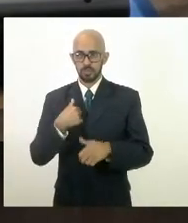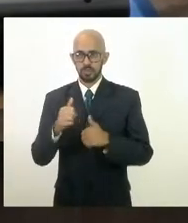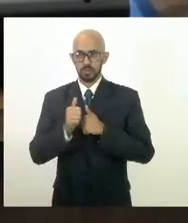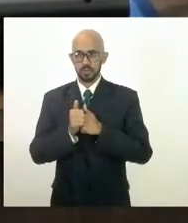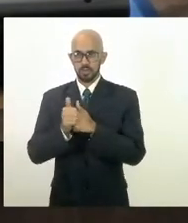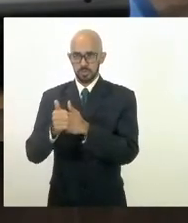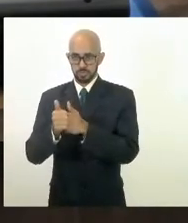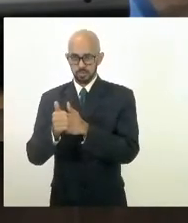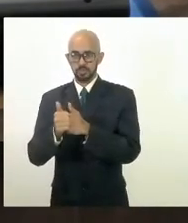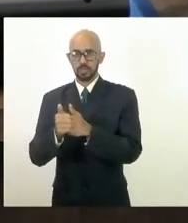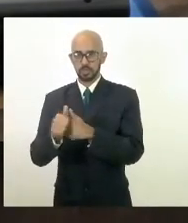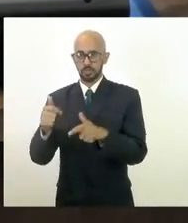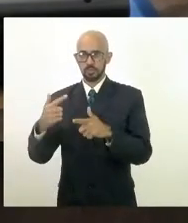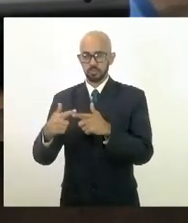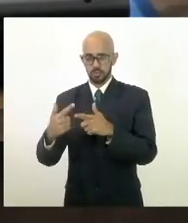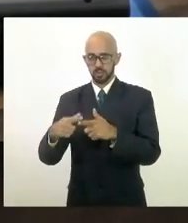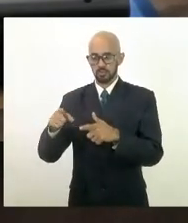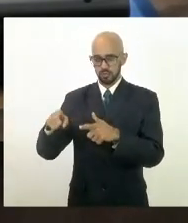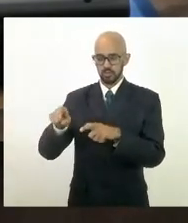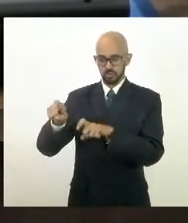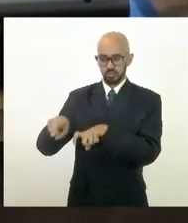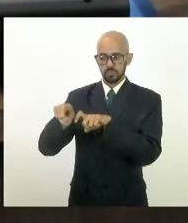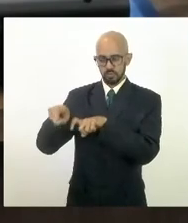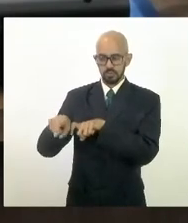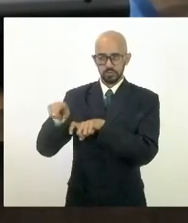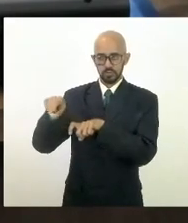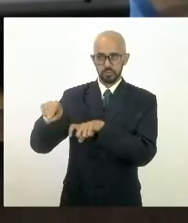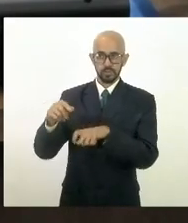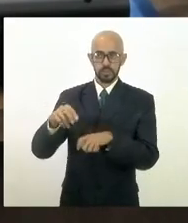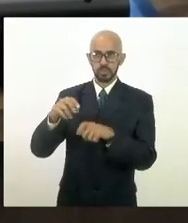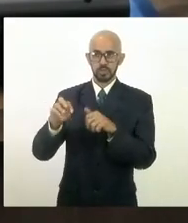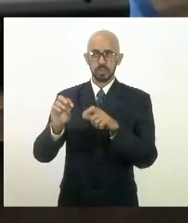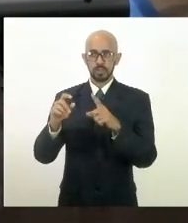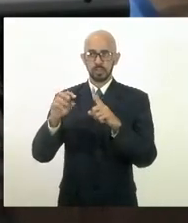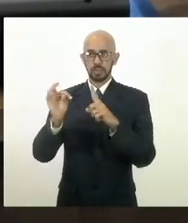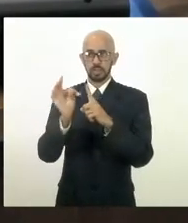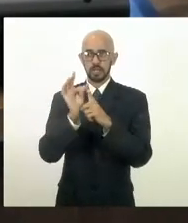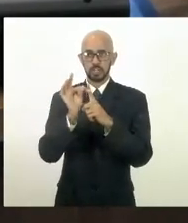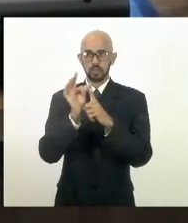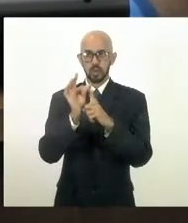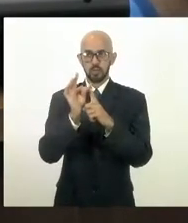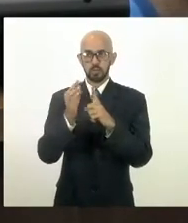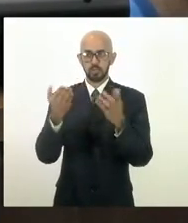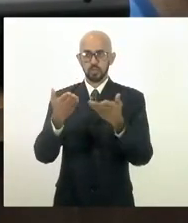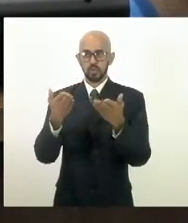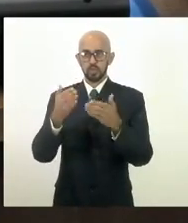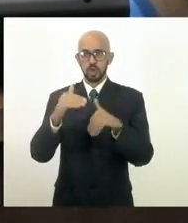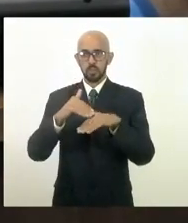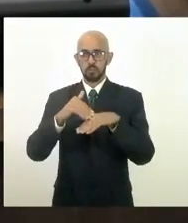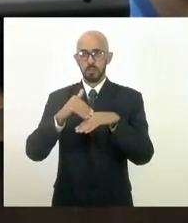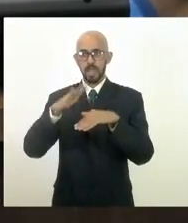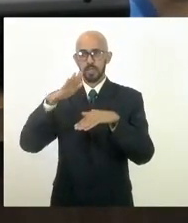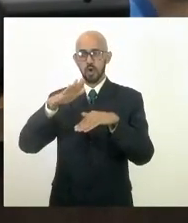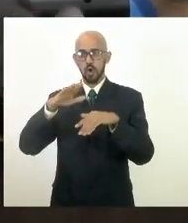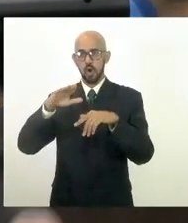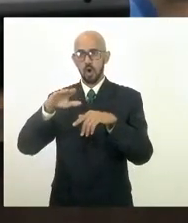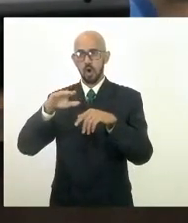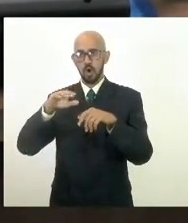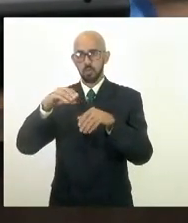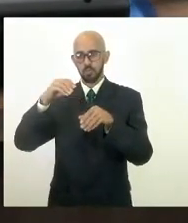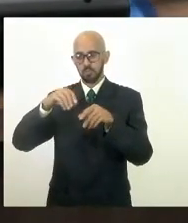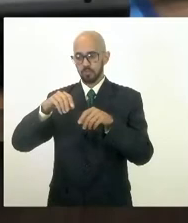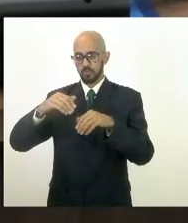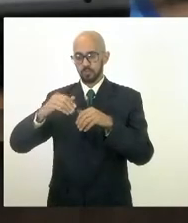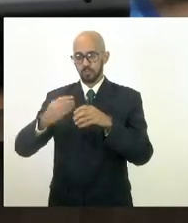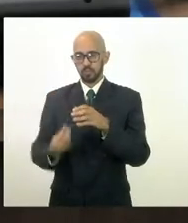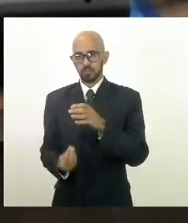município agrícola como partido Alferes e Teresópolis hoje é um dos maiores é o maior produtor da agricultura familiar de todo o nosso